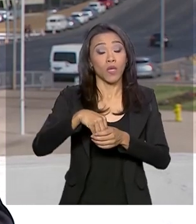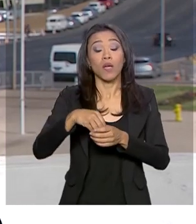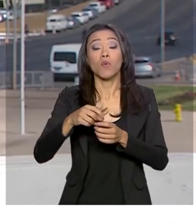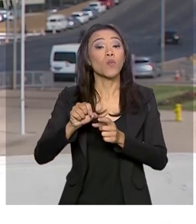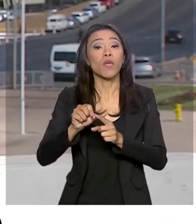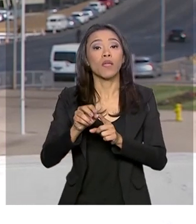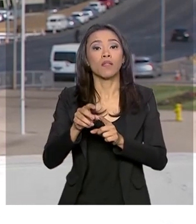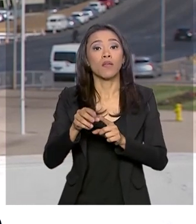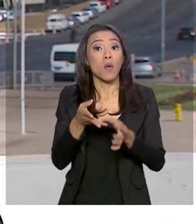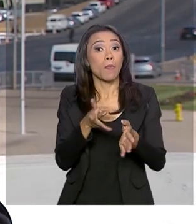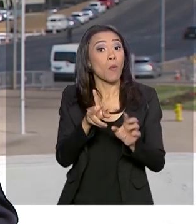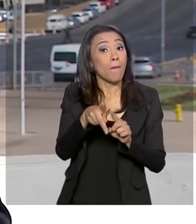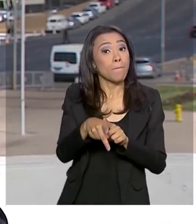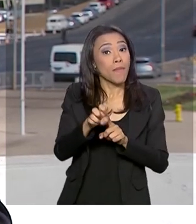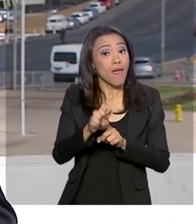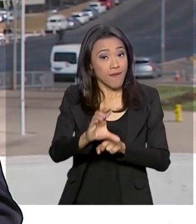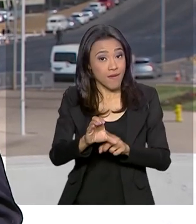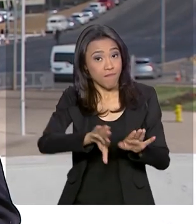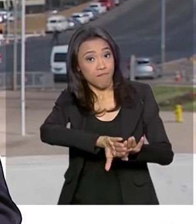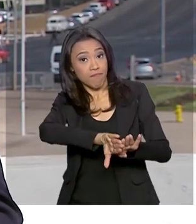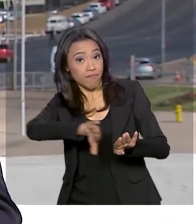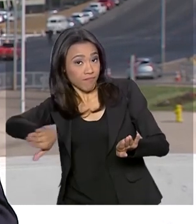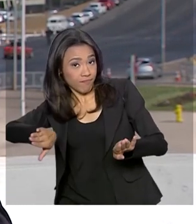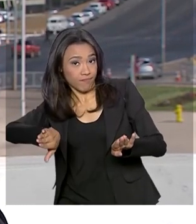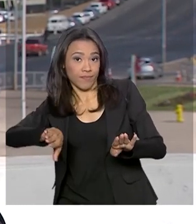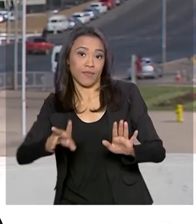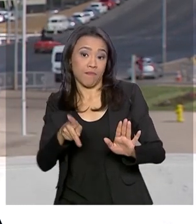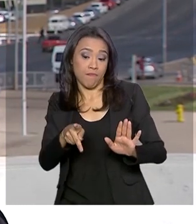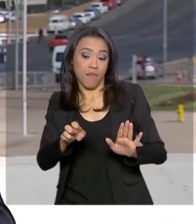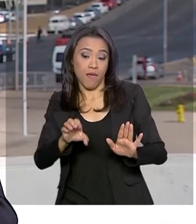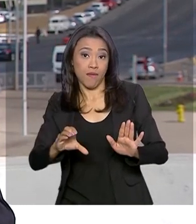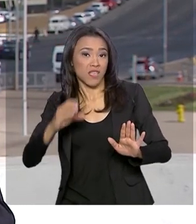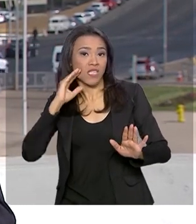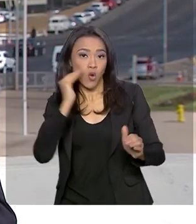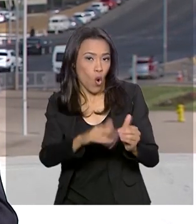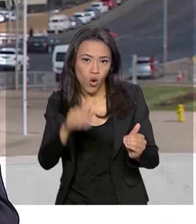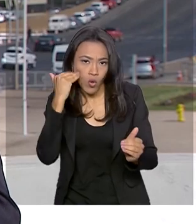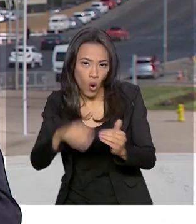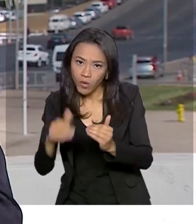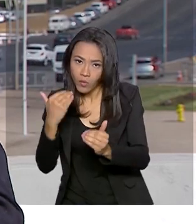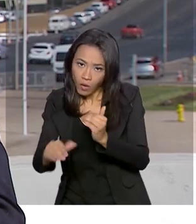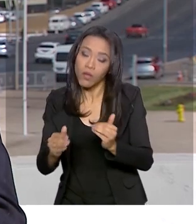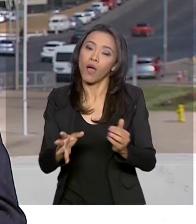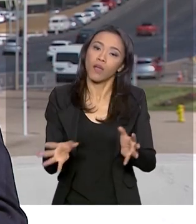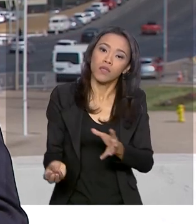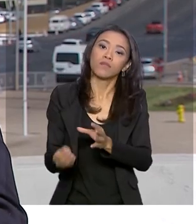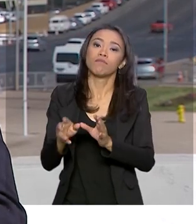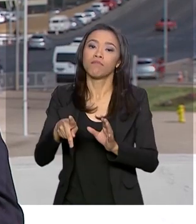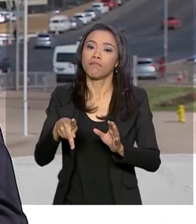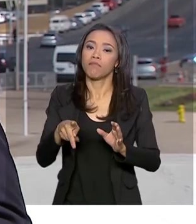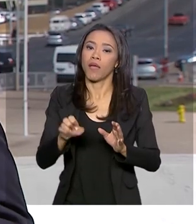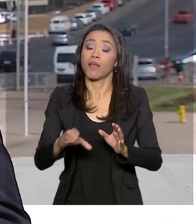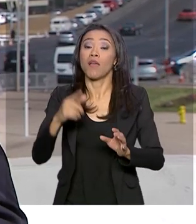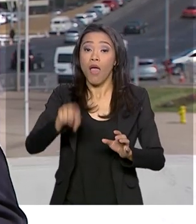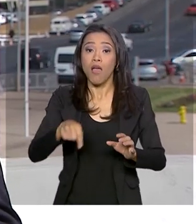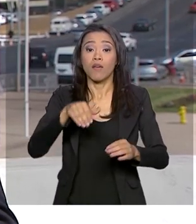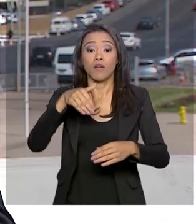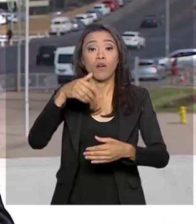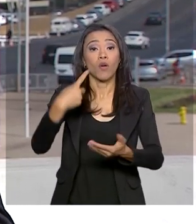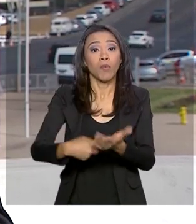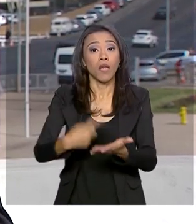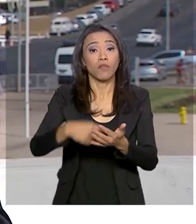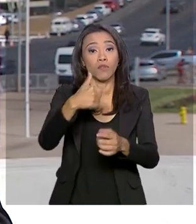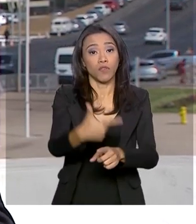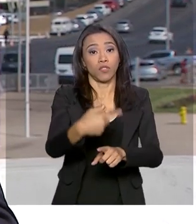aquilo que não for de consenso. Com isso, aí está marcado para o dia 24 de setembro a votação em